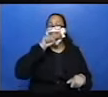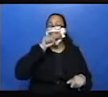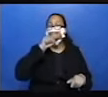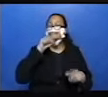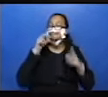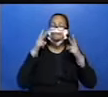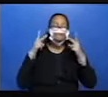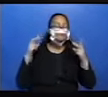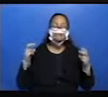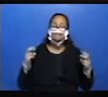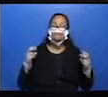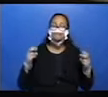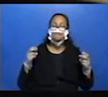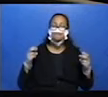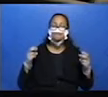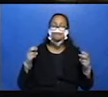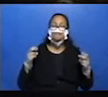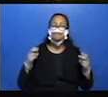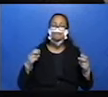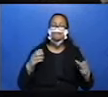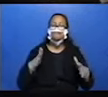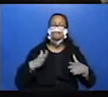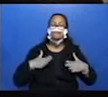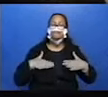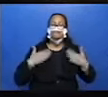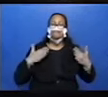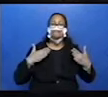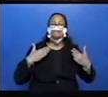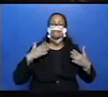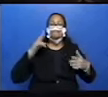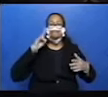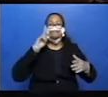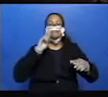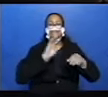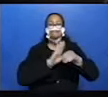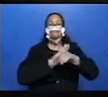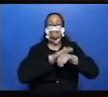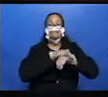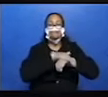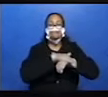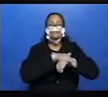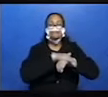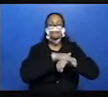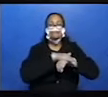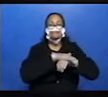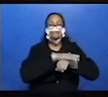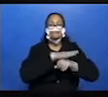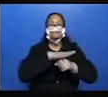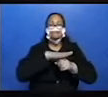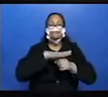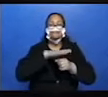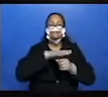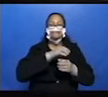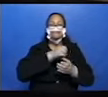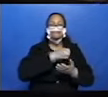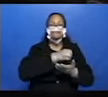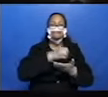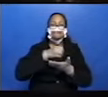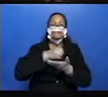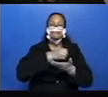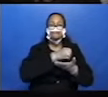normal. Eu ainda estava assustada com a visão da noite iluminada pela nave pousando diante dos meus olhos.